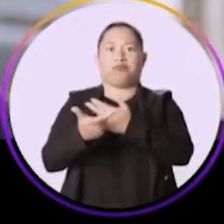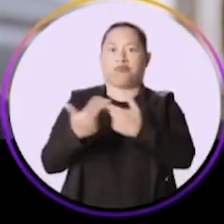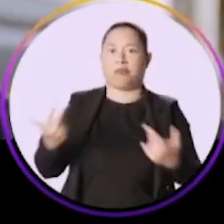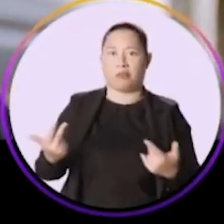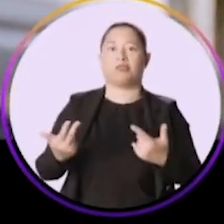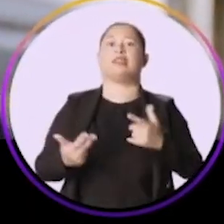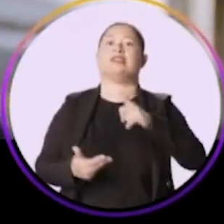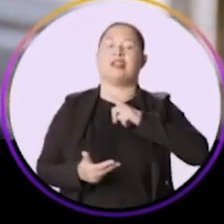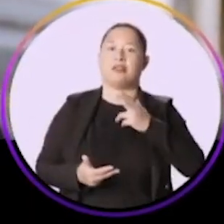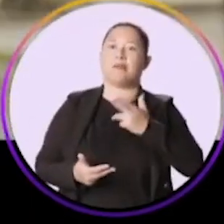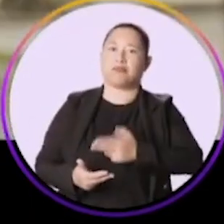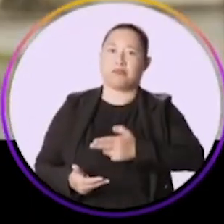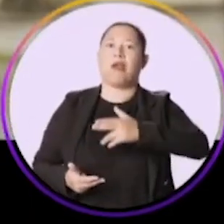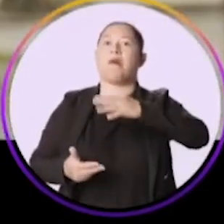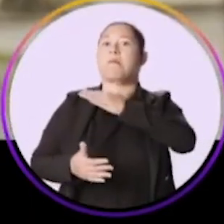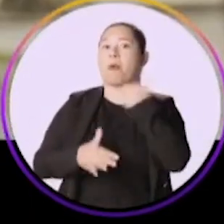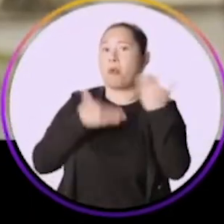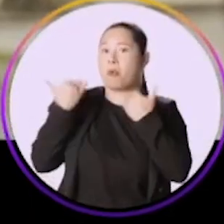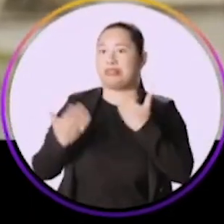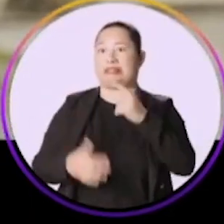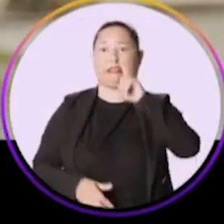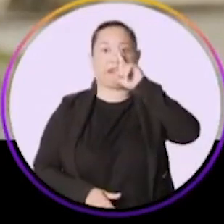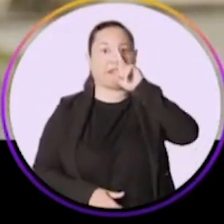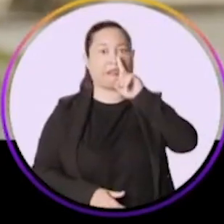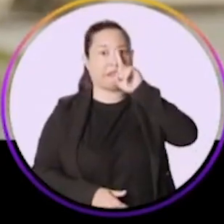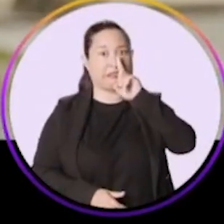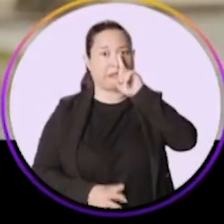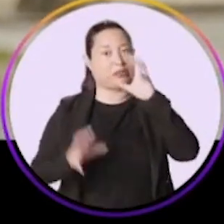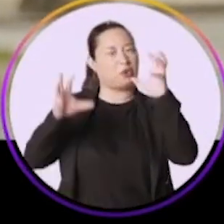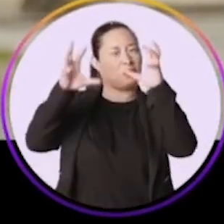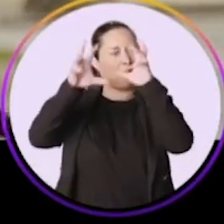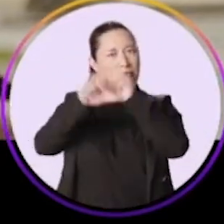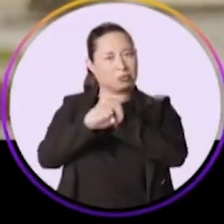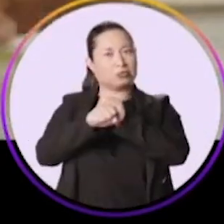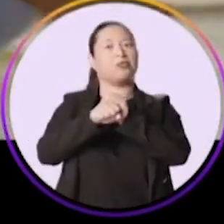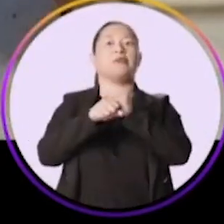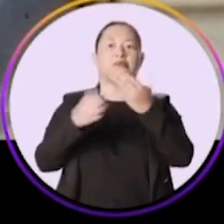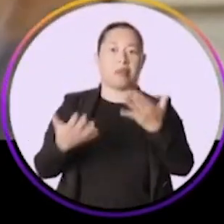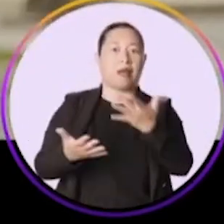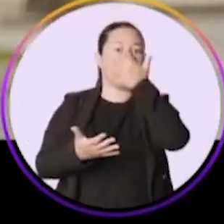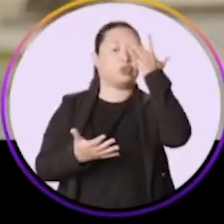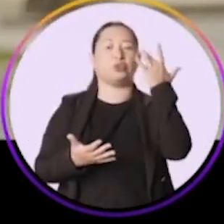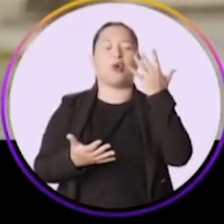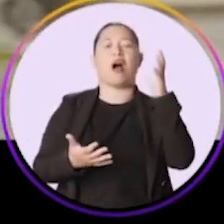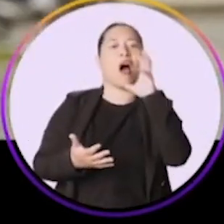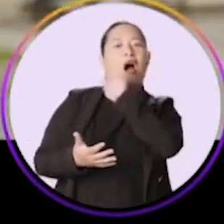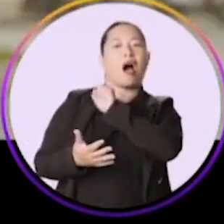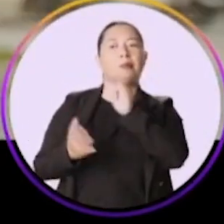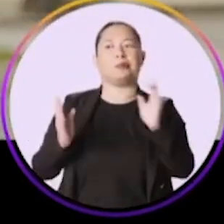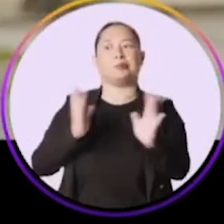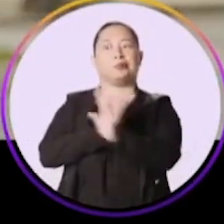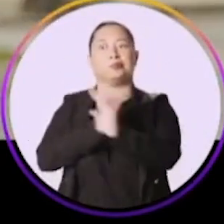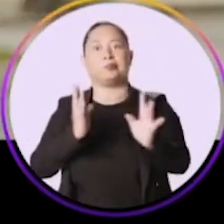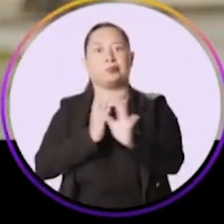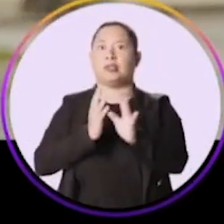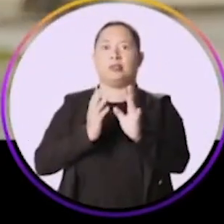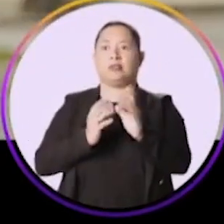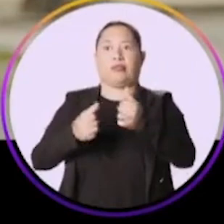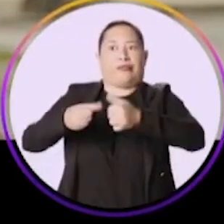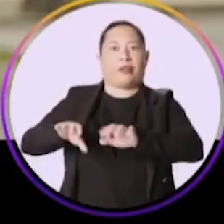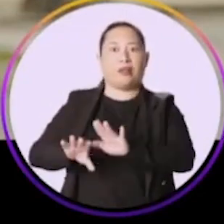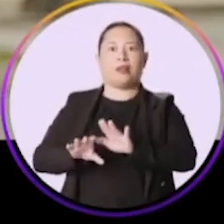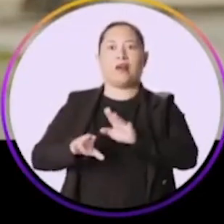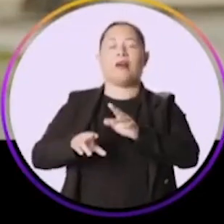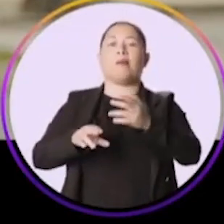Aqui até já teve morte. Aqui era esquisito, principalmente à noite. O pessoal aqui passava muito rápido, não ficava por aqui,